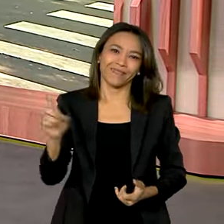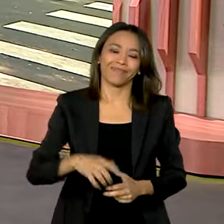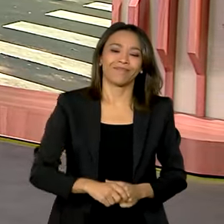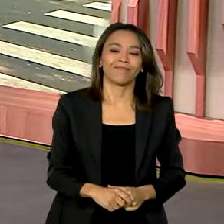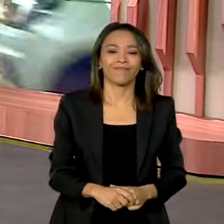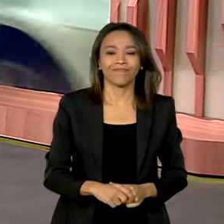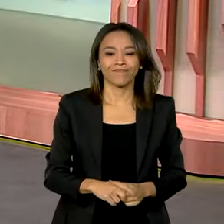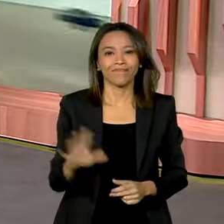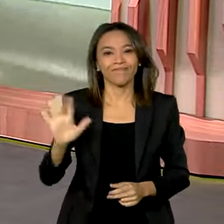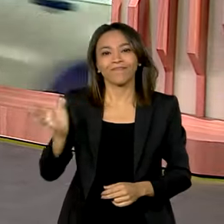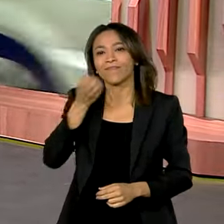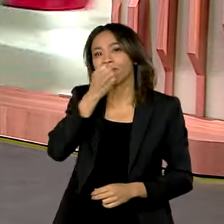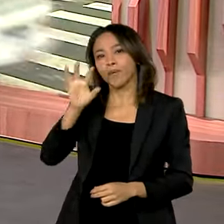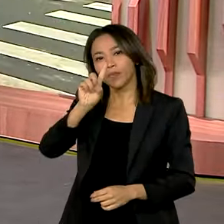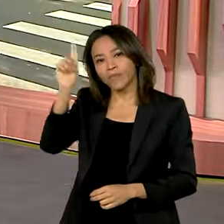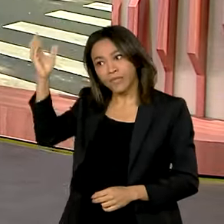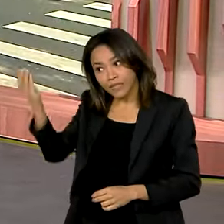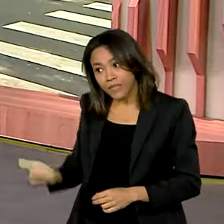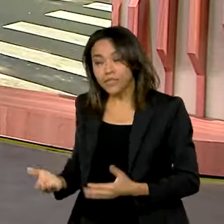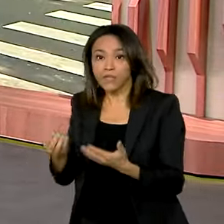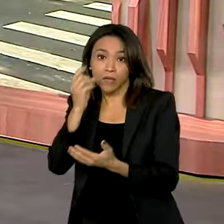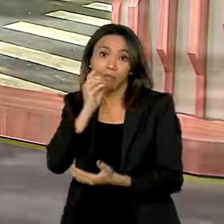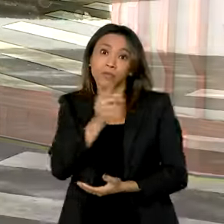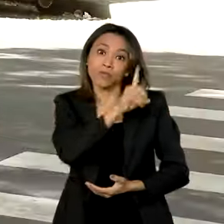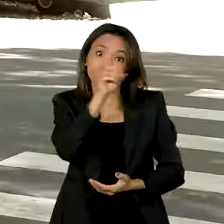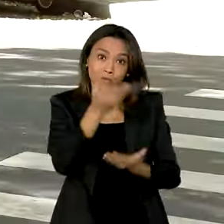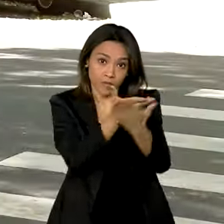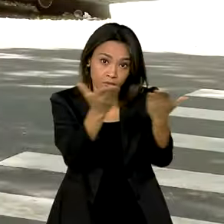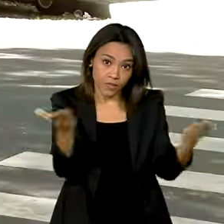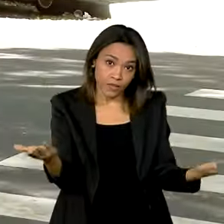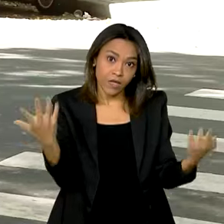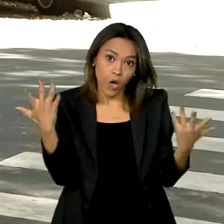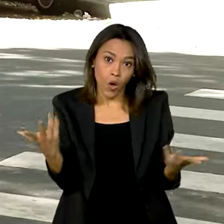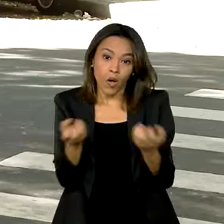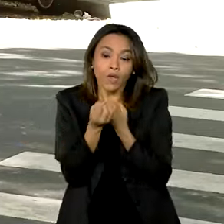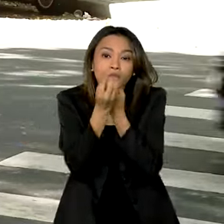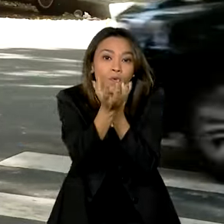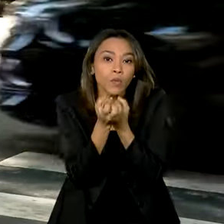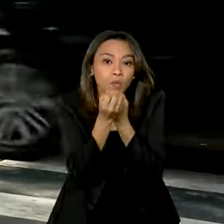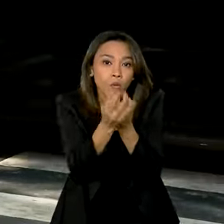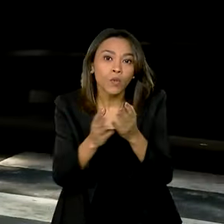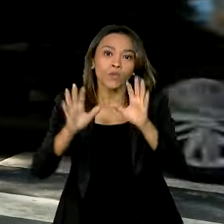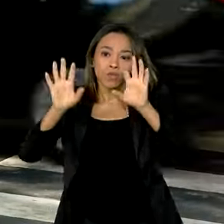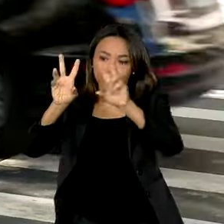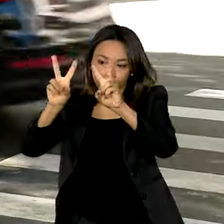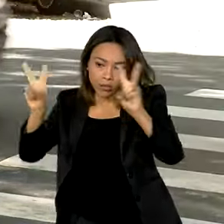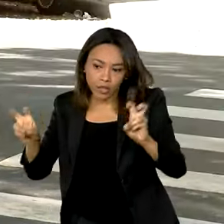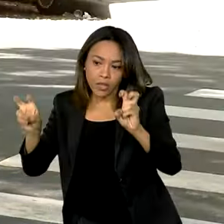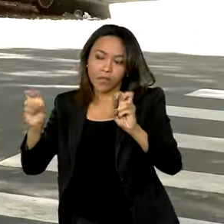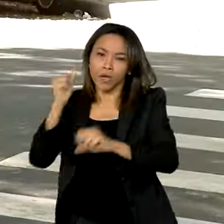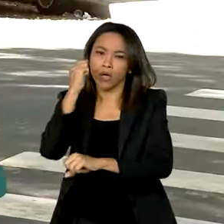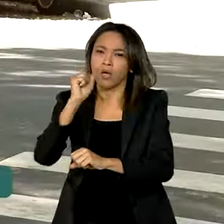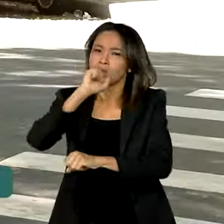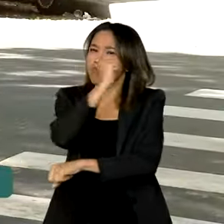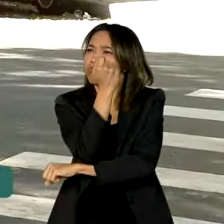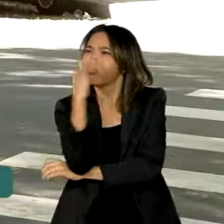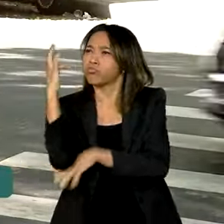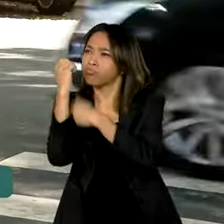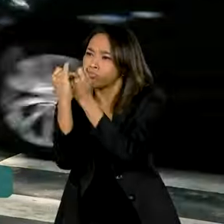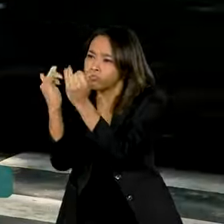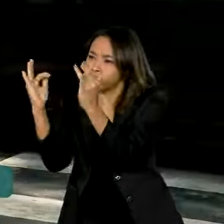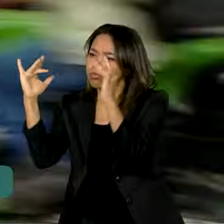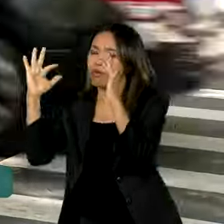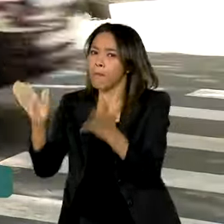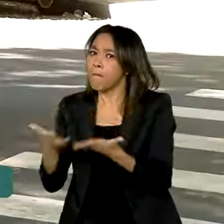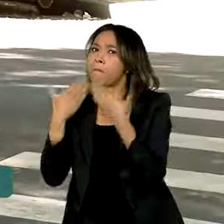Oi, Vanessa. Bom dia para você, bom dia a todos. Olha, os índices na área do meio ambiente vêm melhorando. Em 2023,